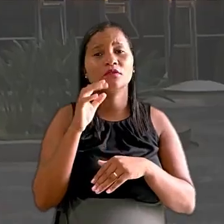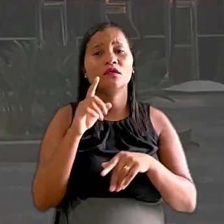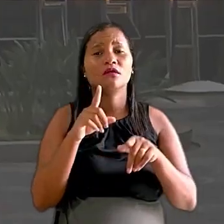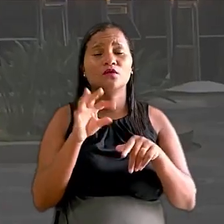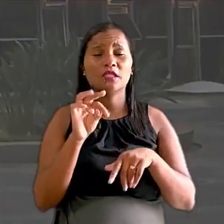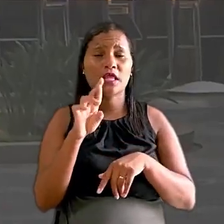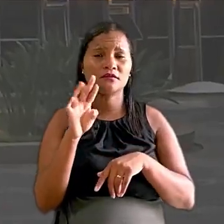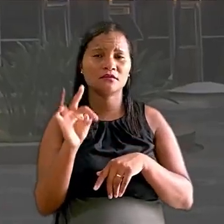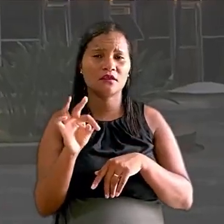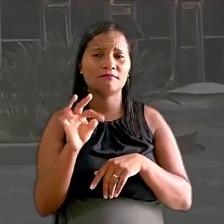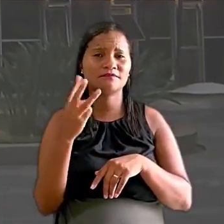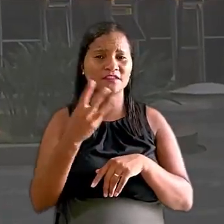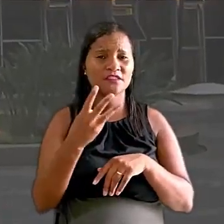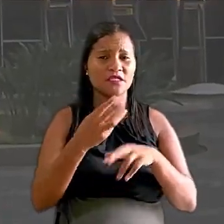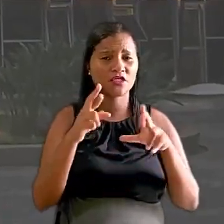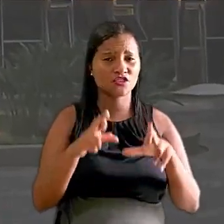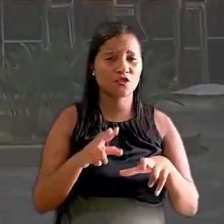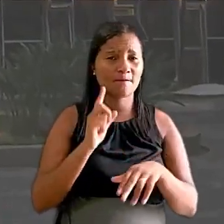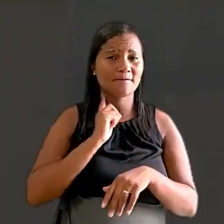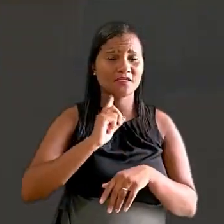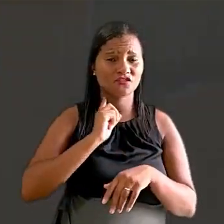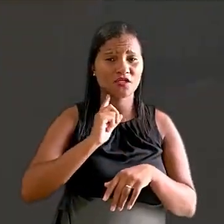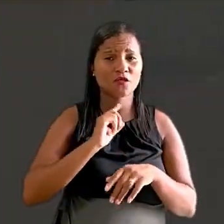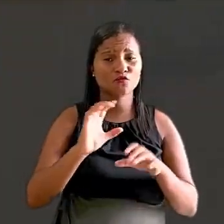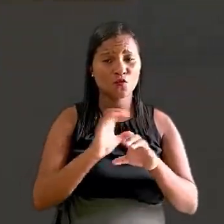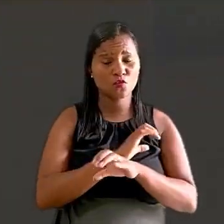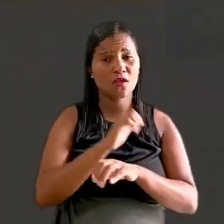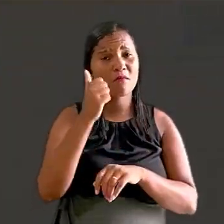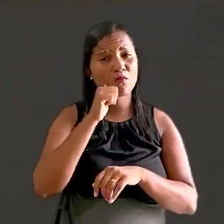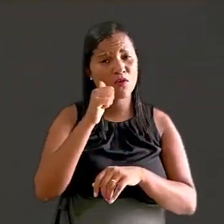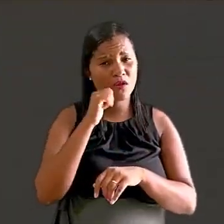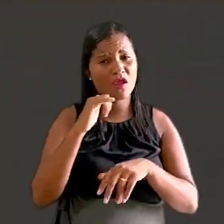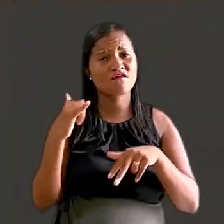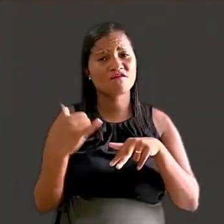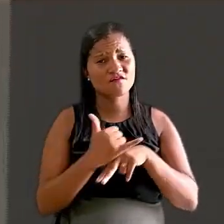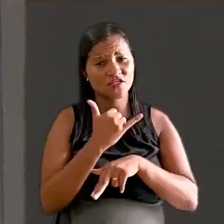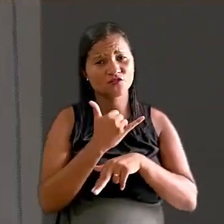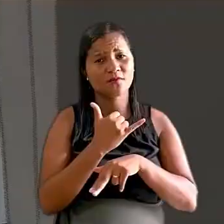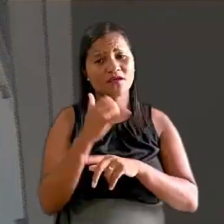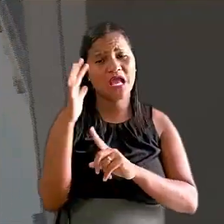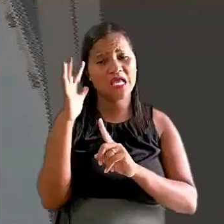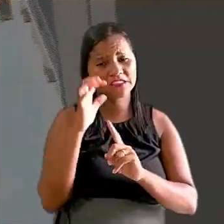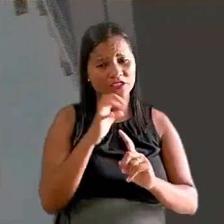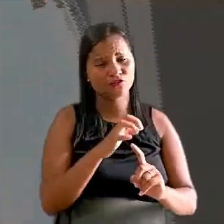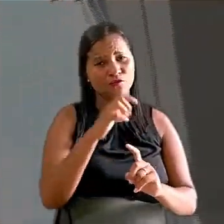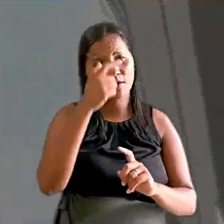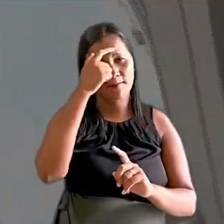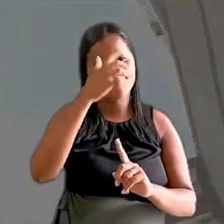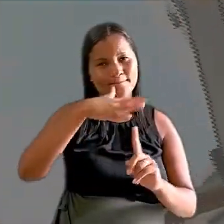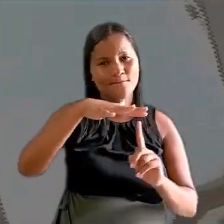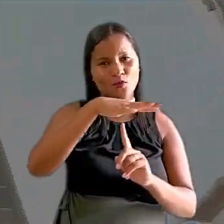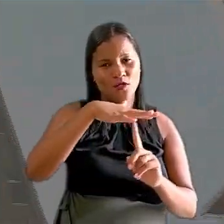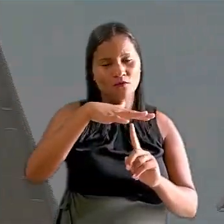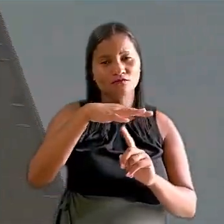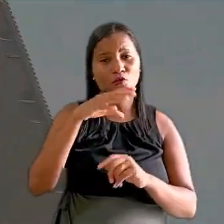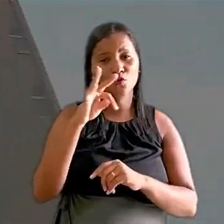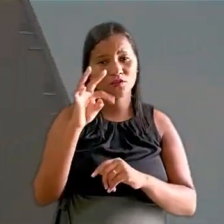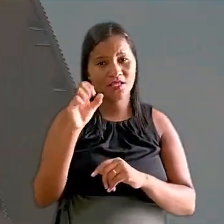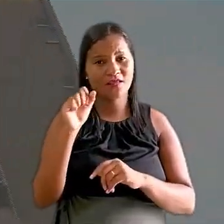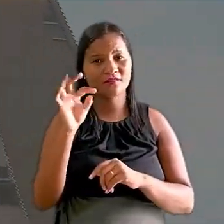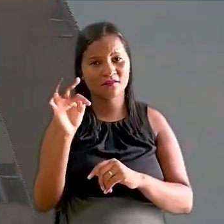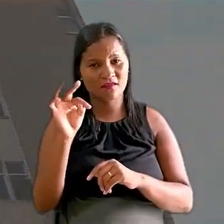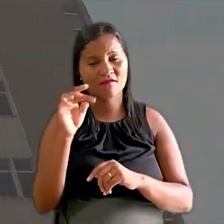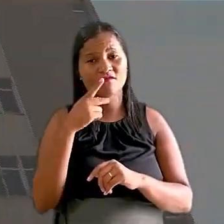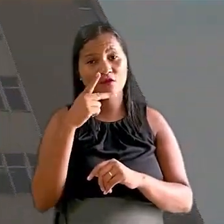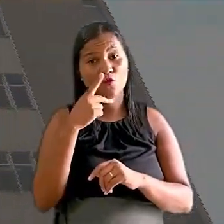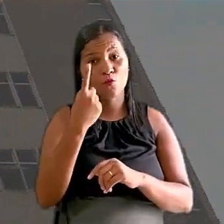Trabalho da Terceira Região, em Minas Gerais, concluiu que a empregada foi vítima de assédio moral. O TRT assinalou que uma das